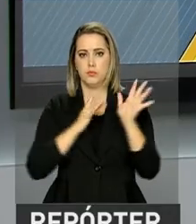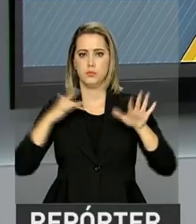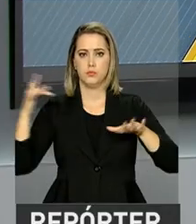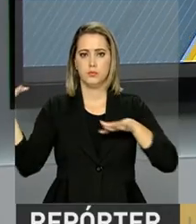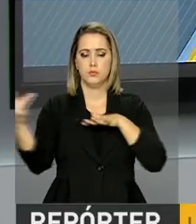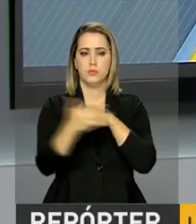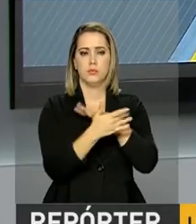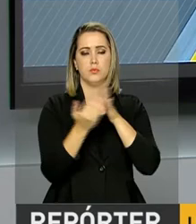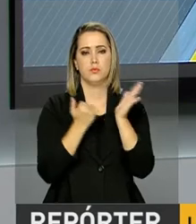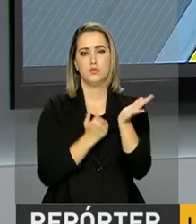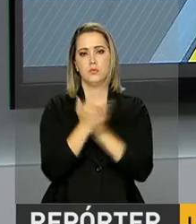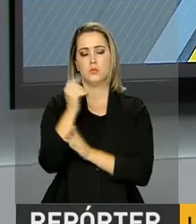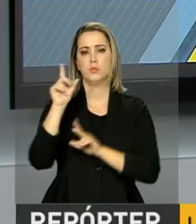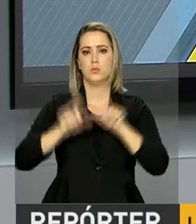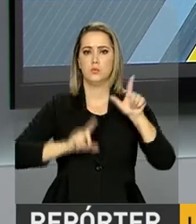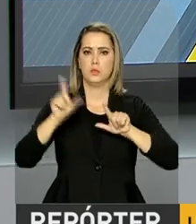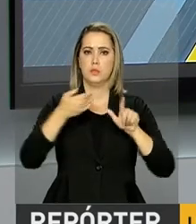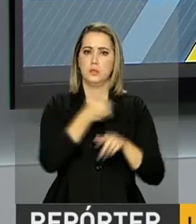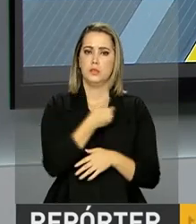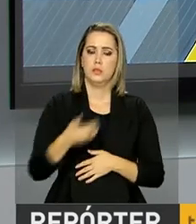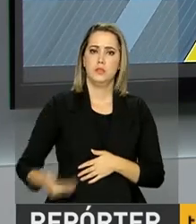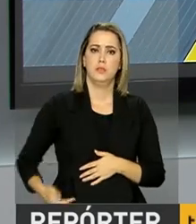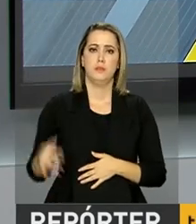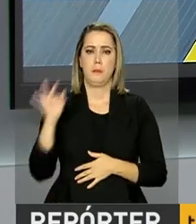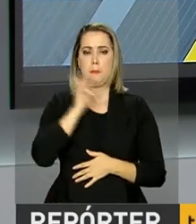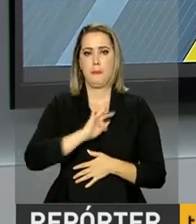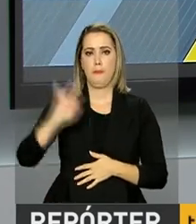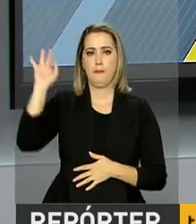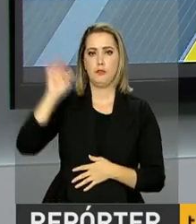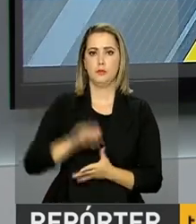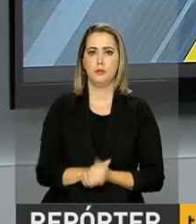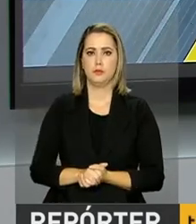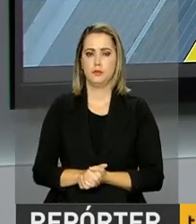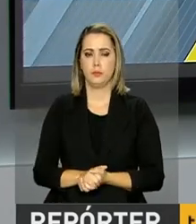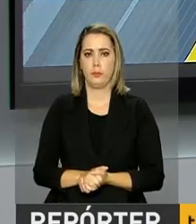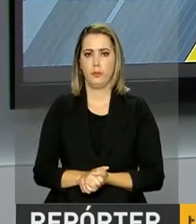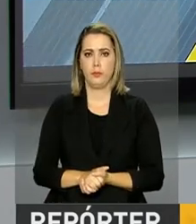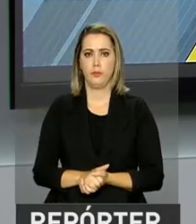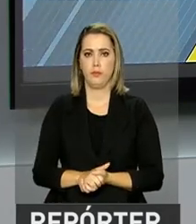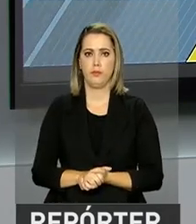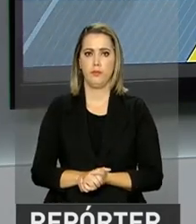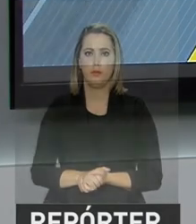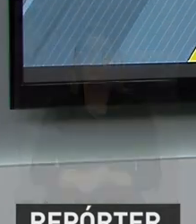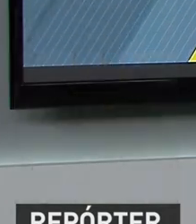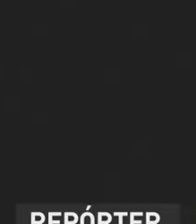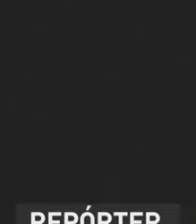em nossas redes sociais. Continue com a gente aqui na NBR, a TV do Governo Federal.